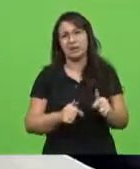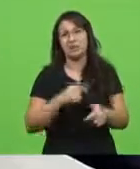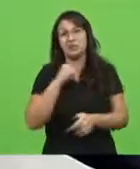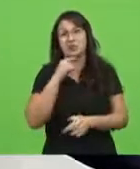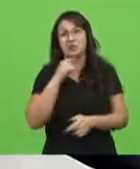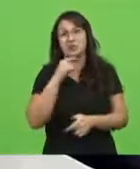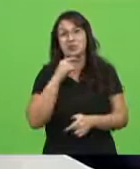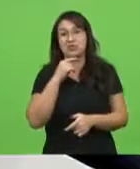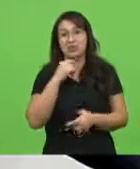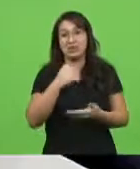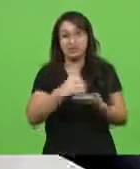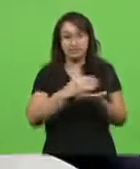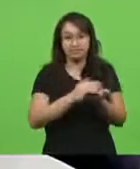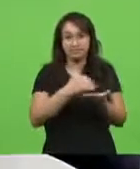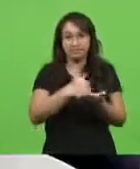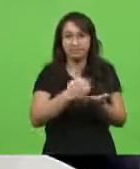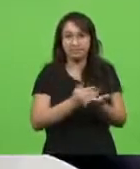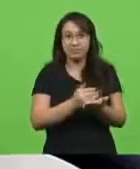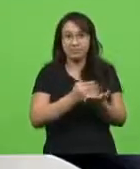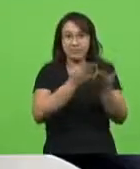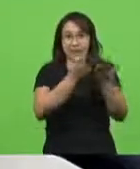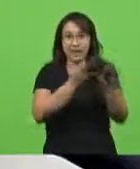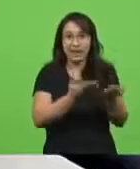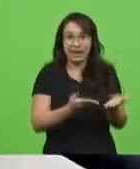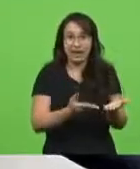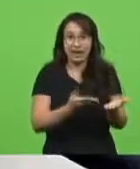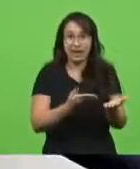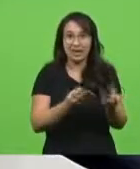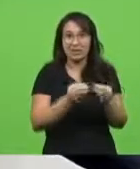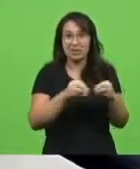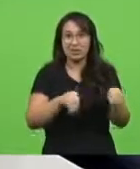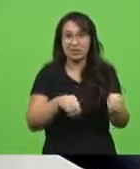linha de financiamento para quem está agonizando?